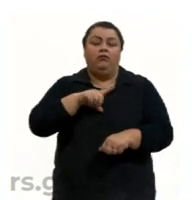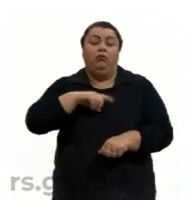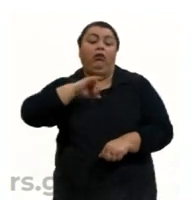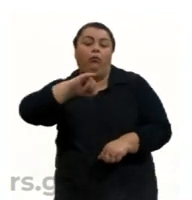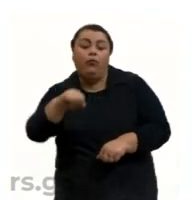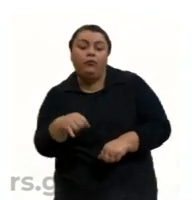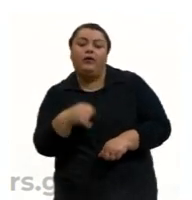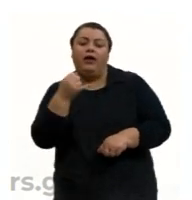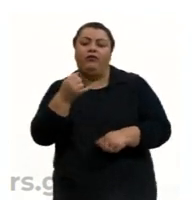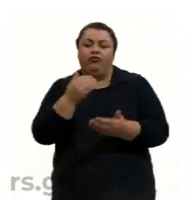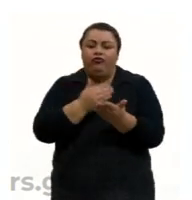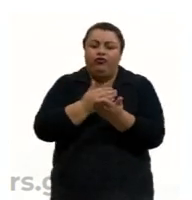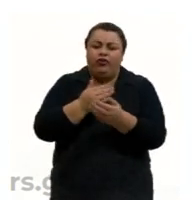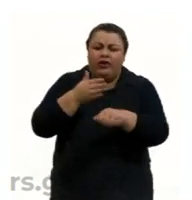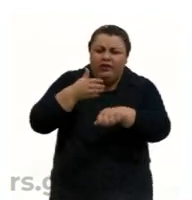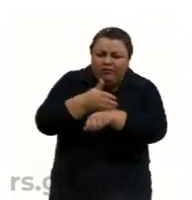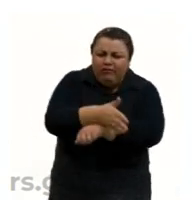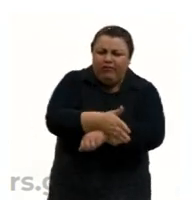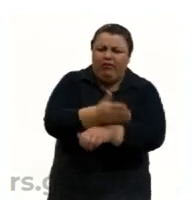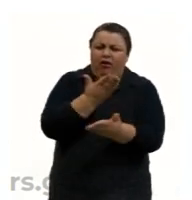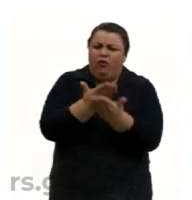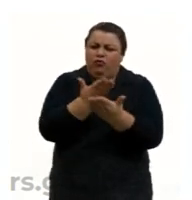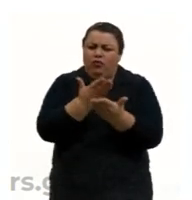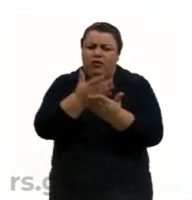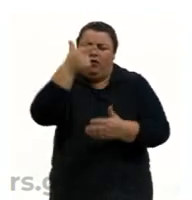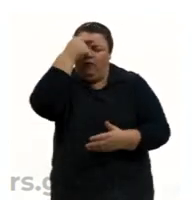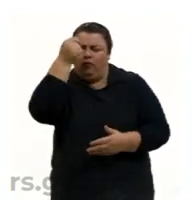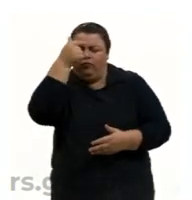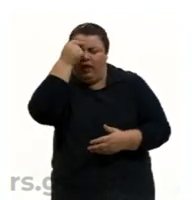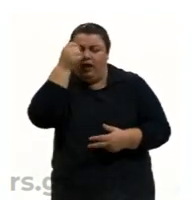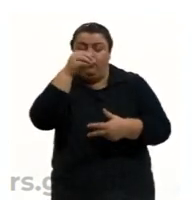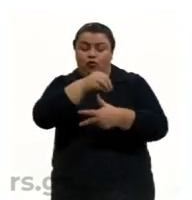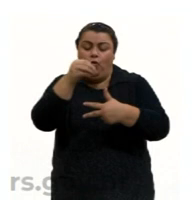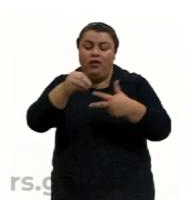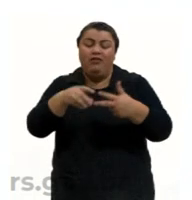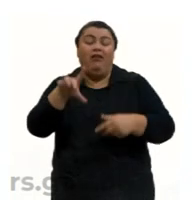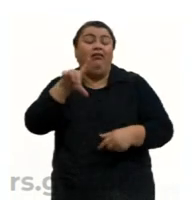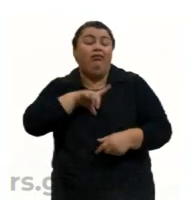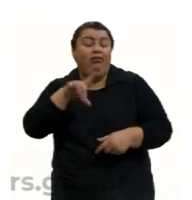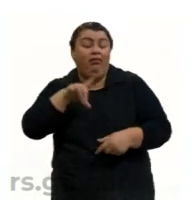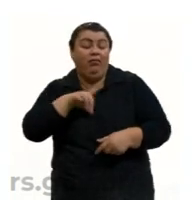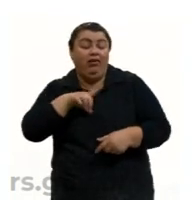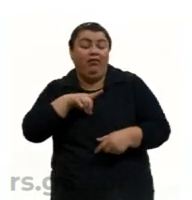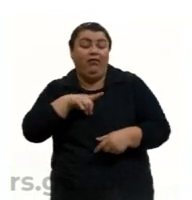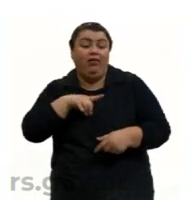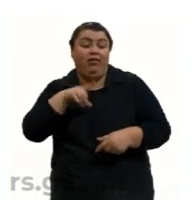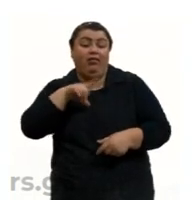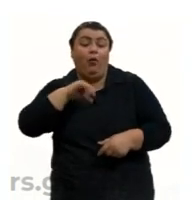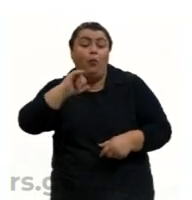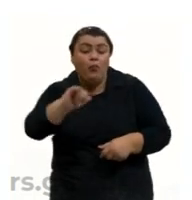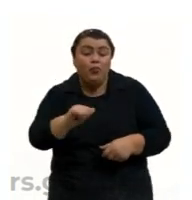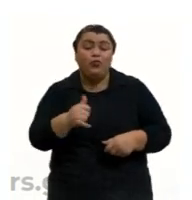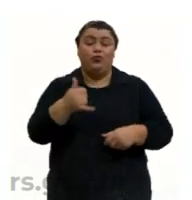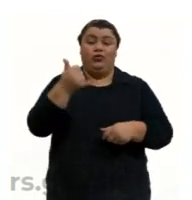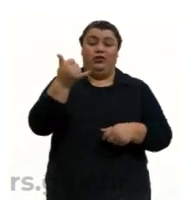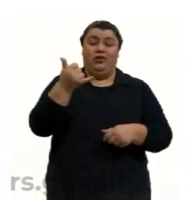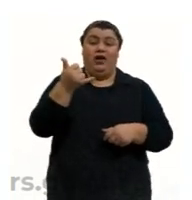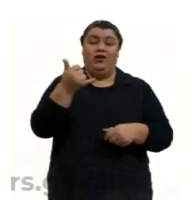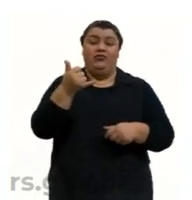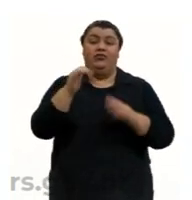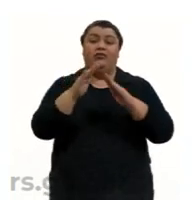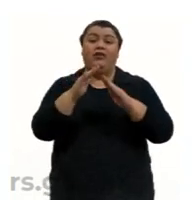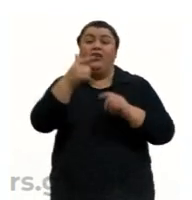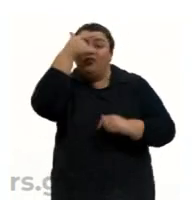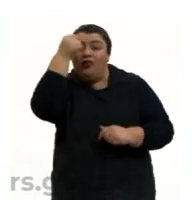ingresso no ensino superior, o Enem também vai trazer outras possibilidades na educação particular, no ensino superior das